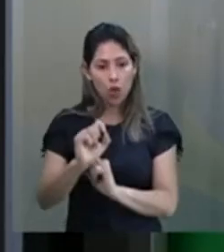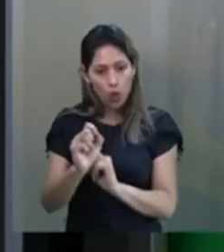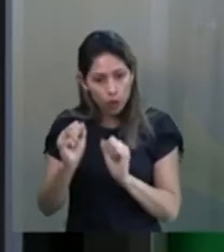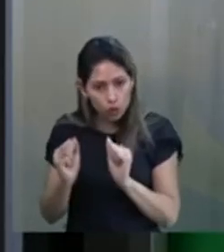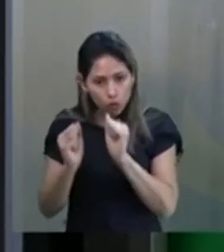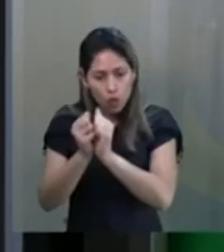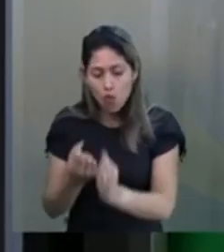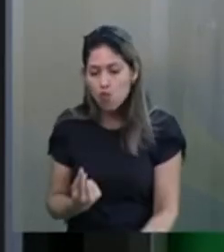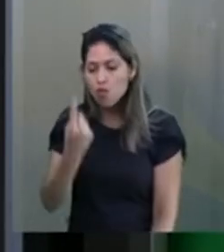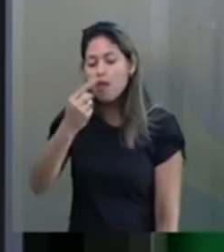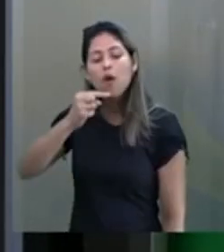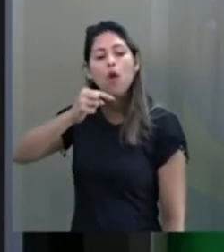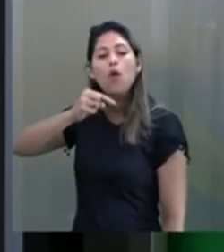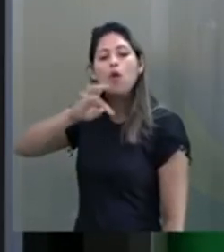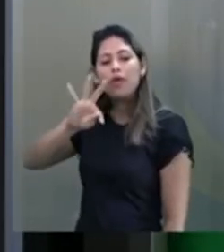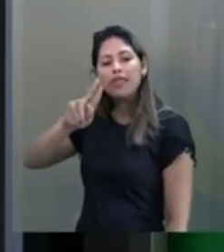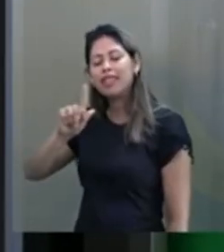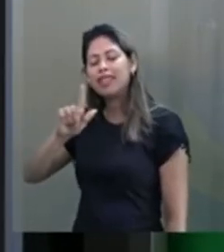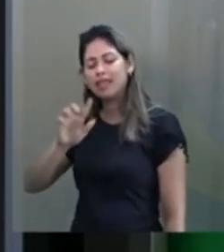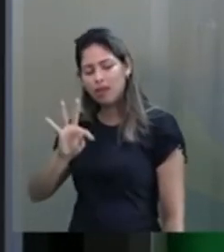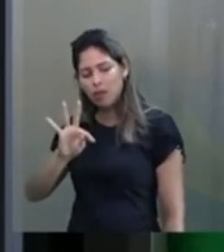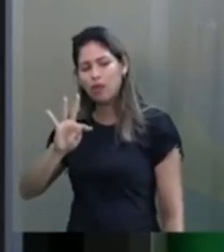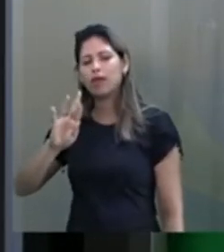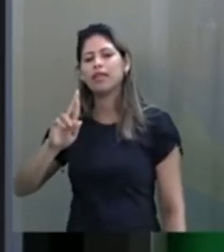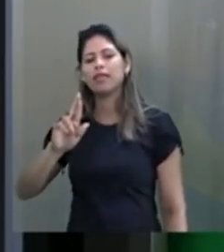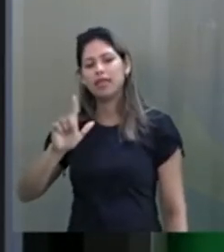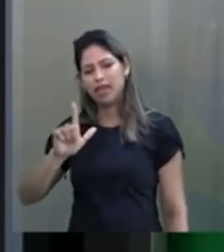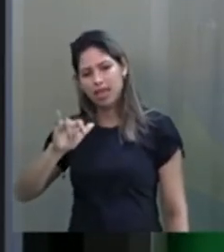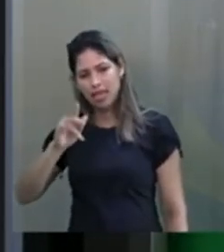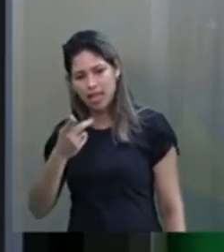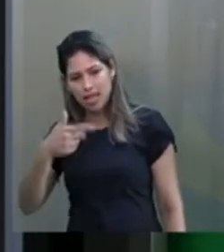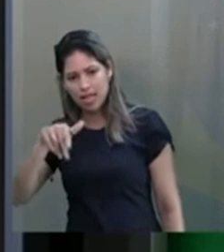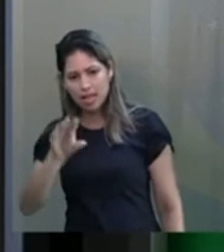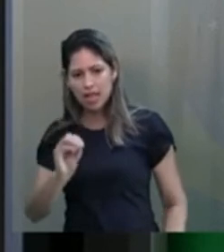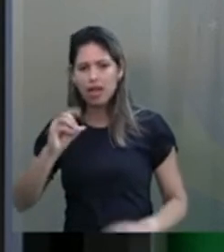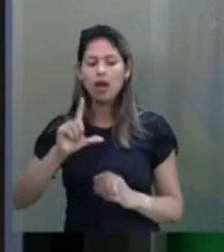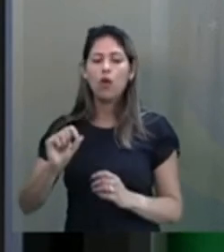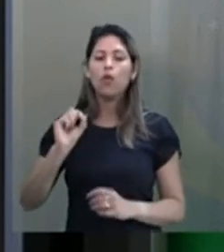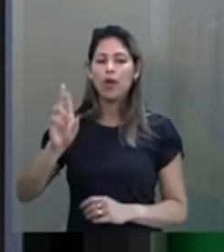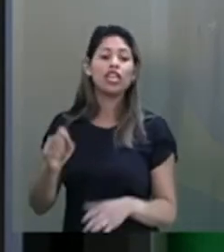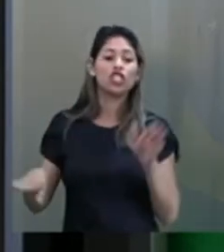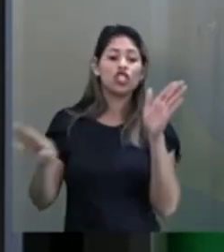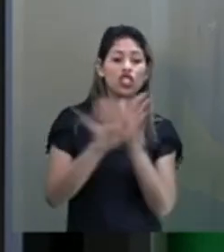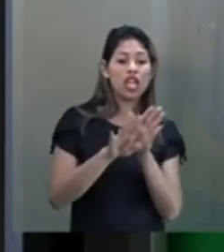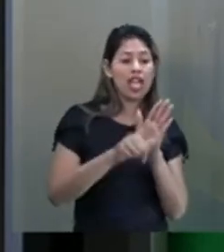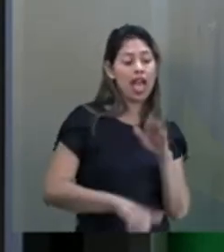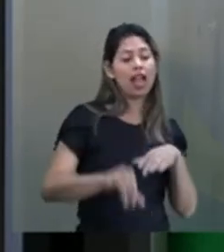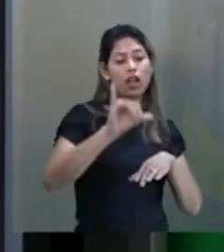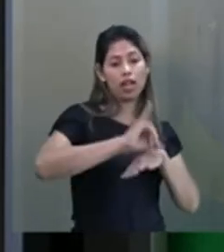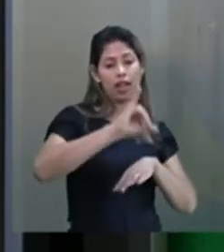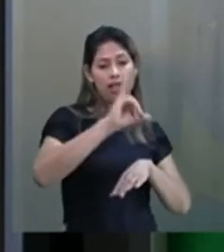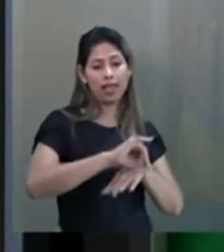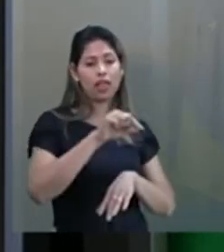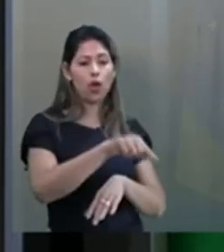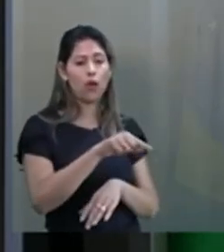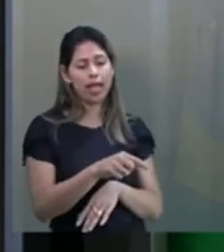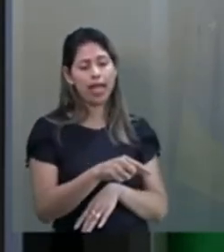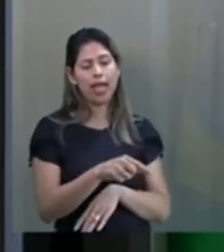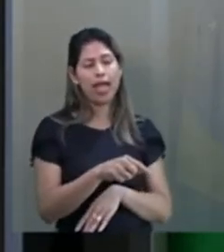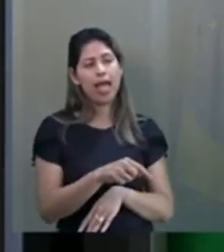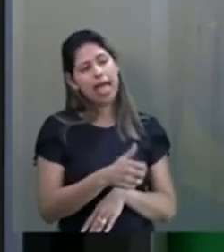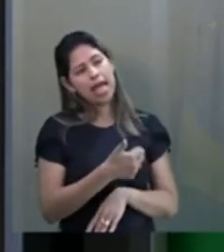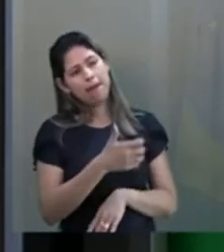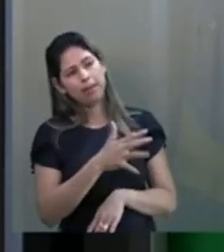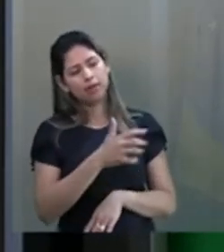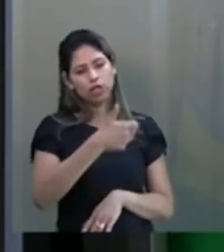Um trilhão, um trilhão de reais só em folha de pagamento de funcionário público. Isso é institucionalmente